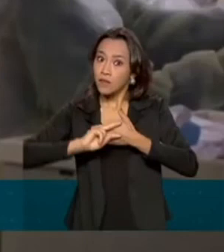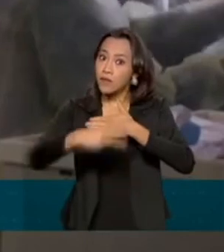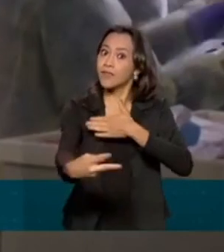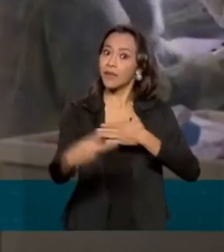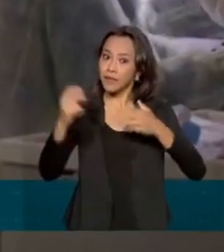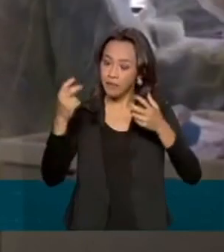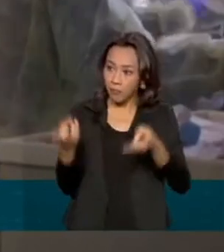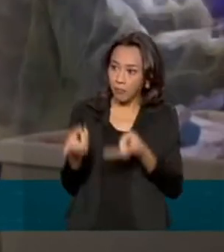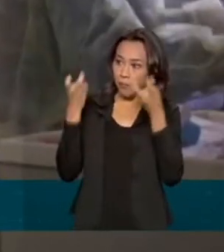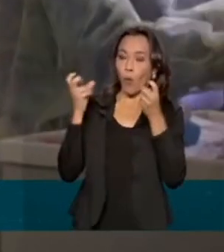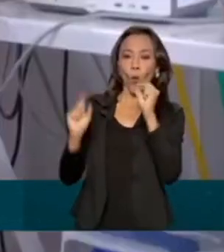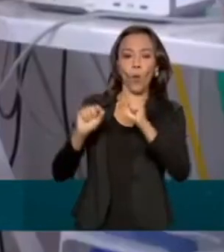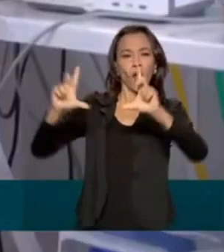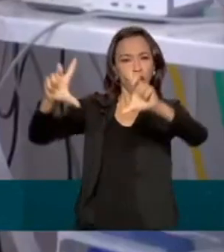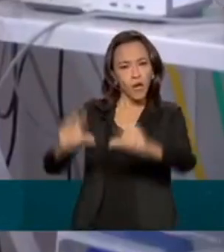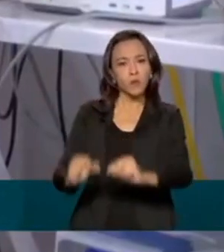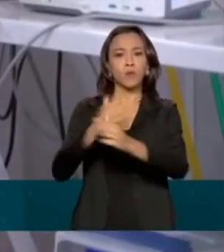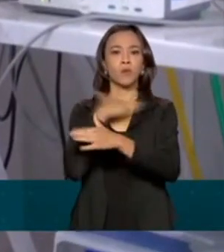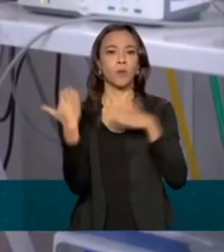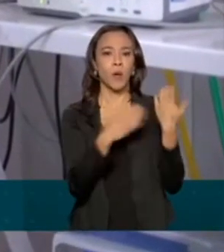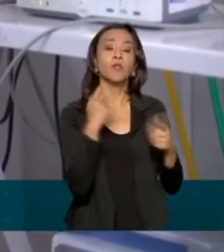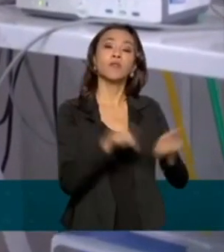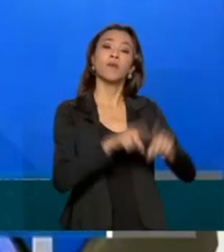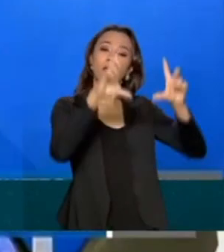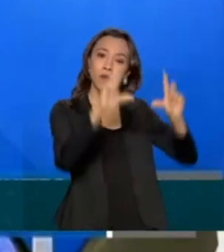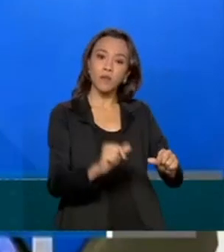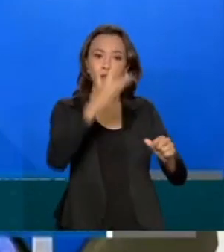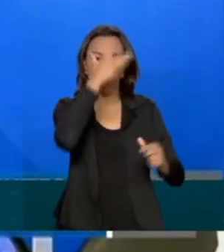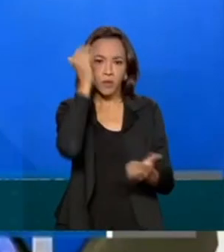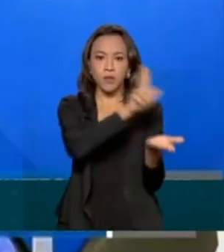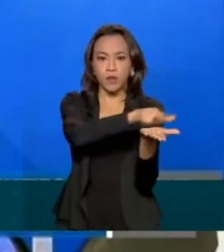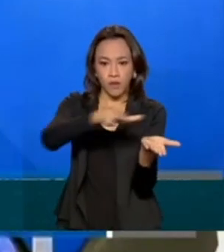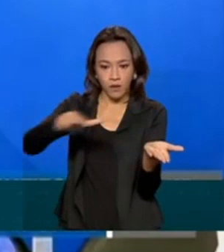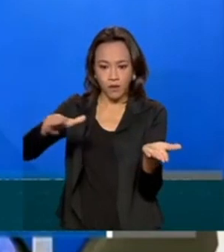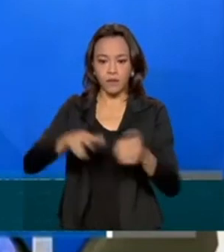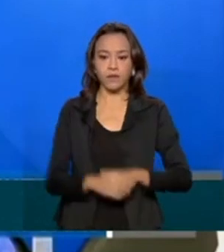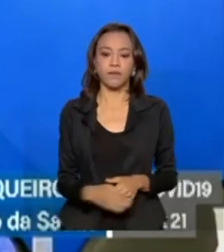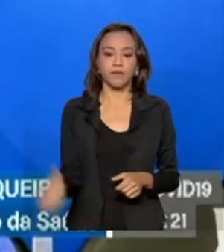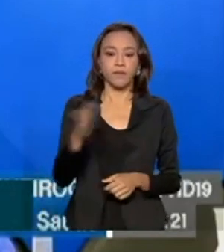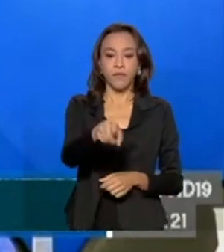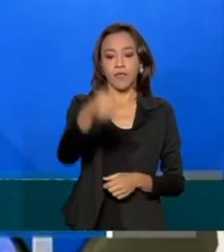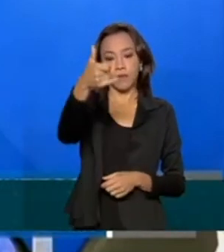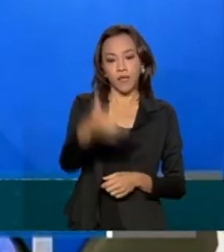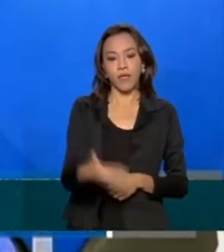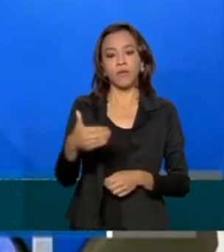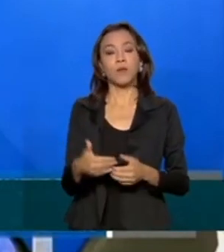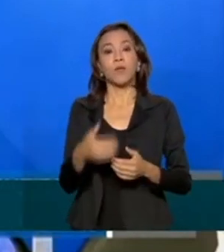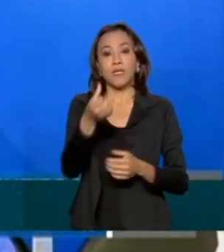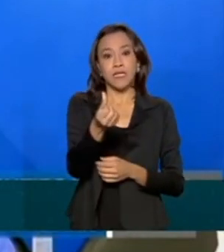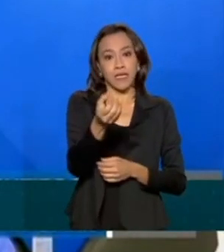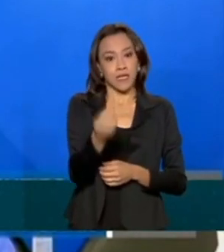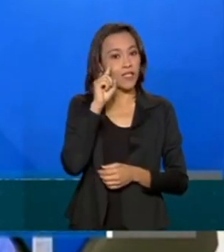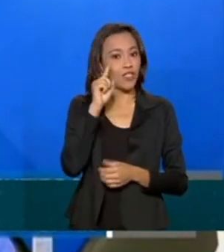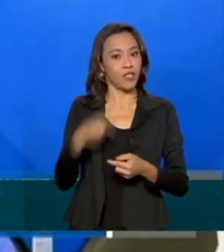visível na redução de mortes e internações pela doença. Nos últimos 60 dias, nós tivemos uma redução